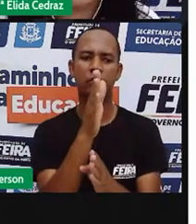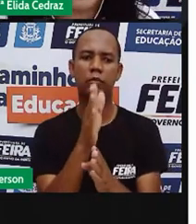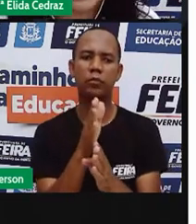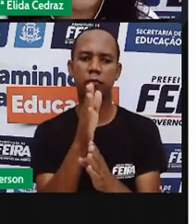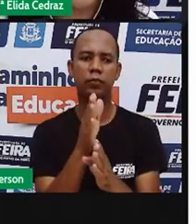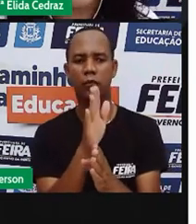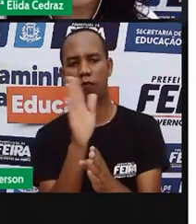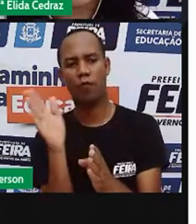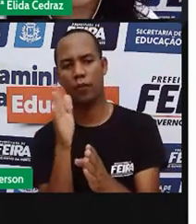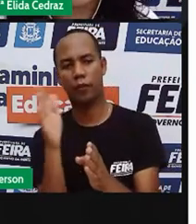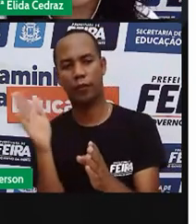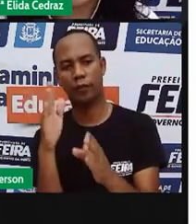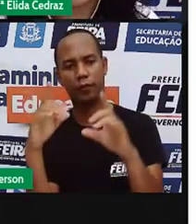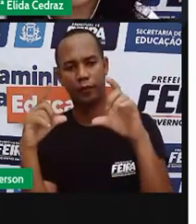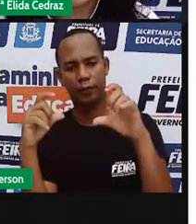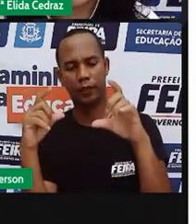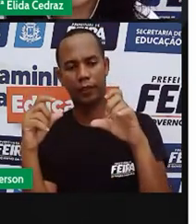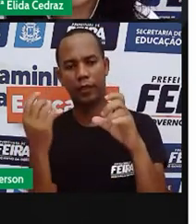para o lado direito?